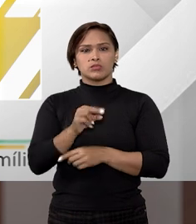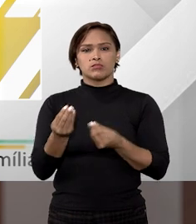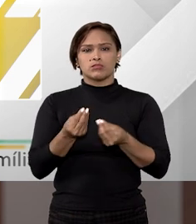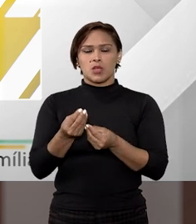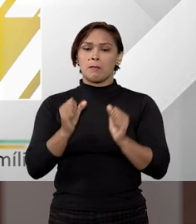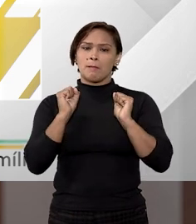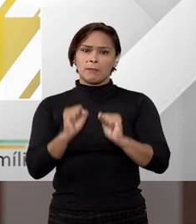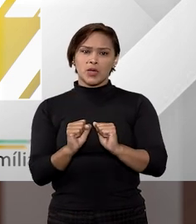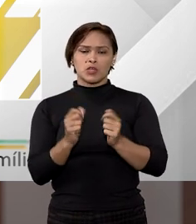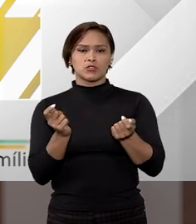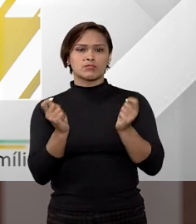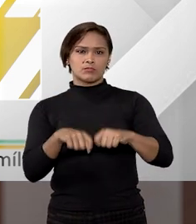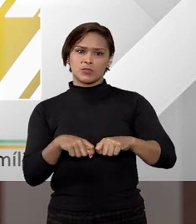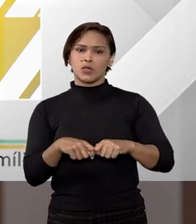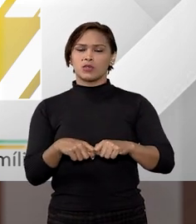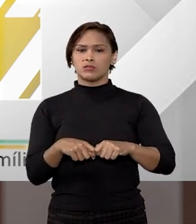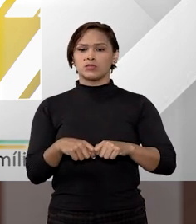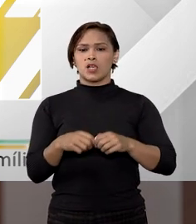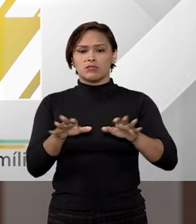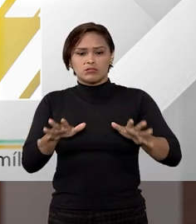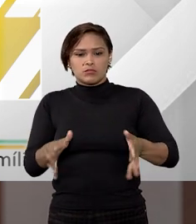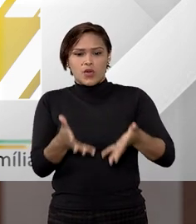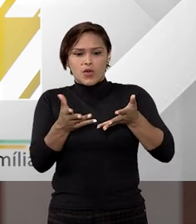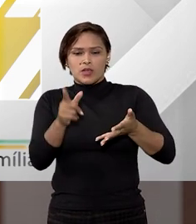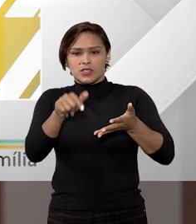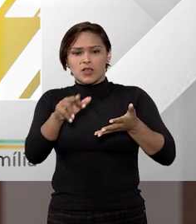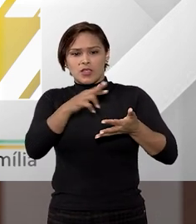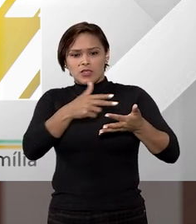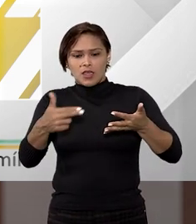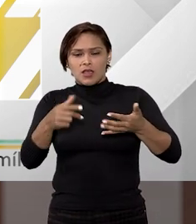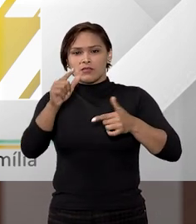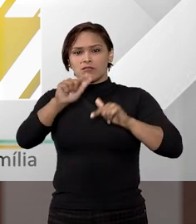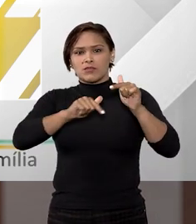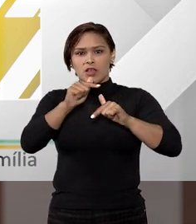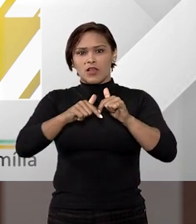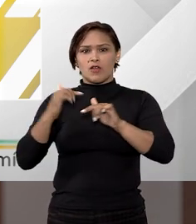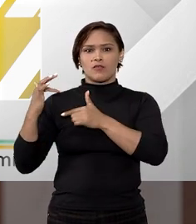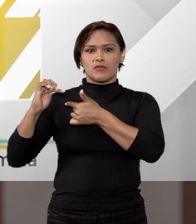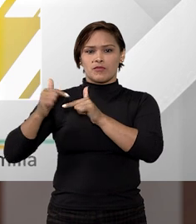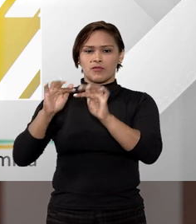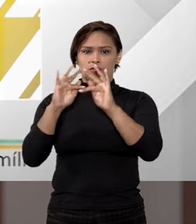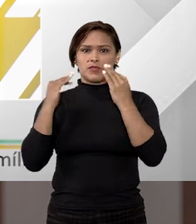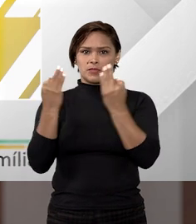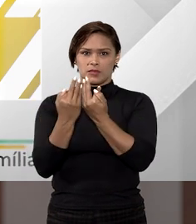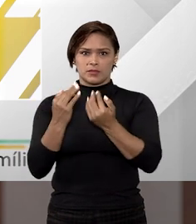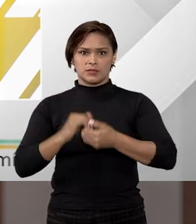afinal de contas, é ou não possível a exploração desse tipo de atividade no bem de família?